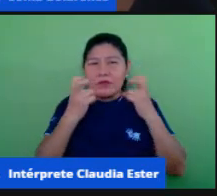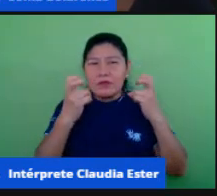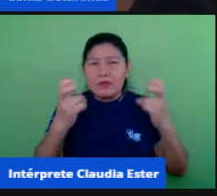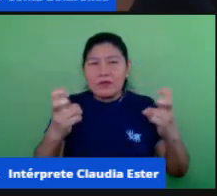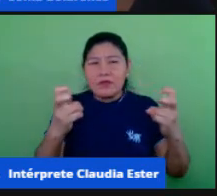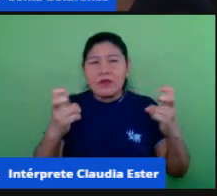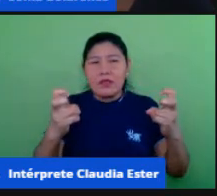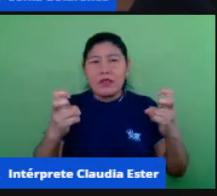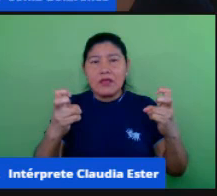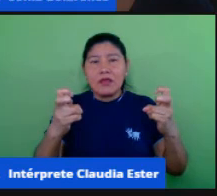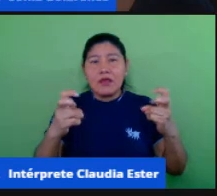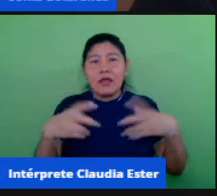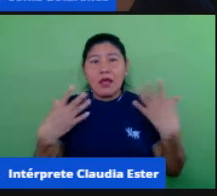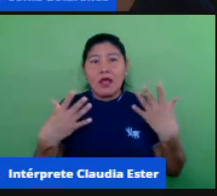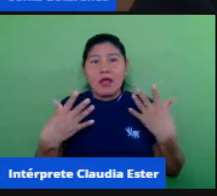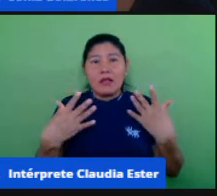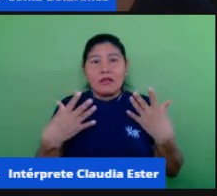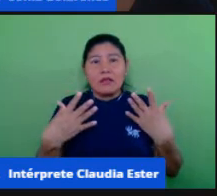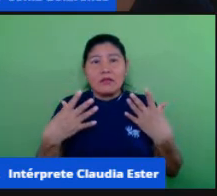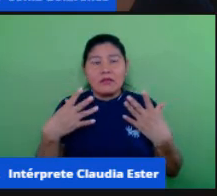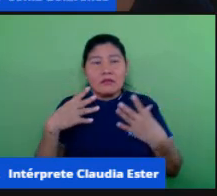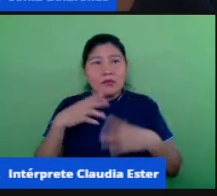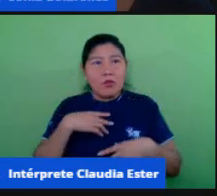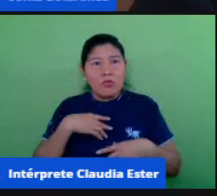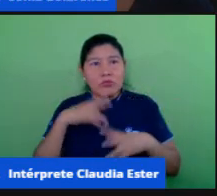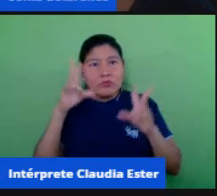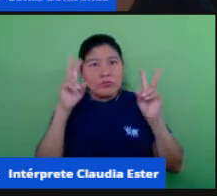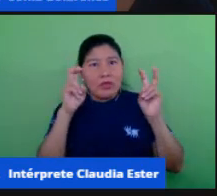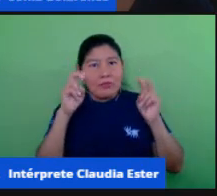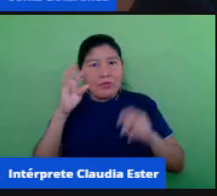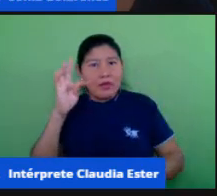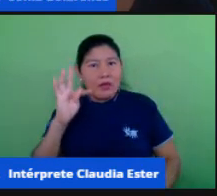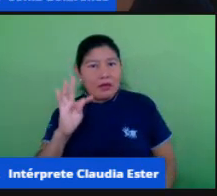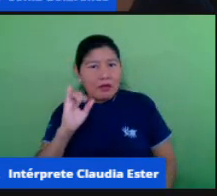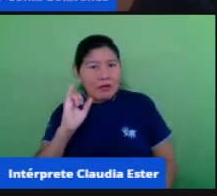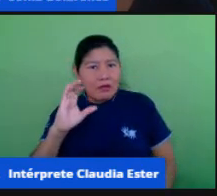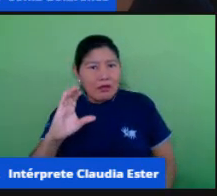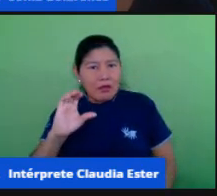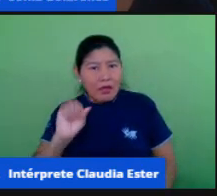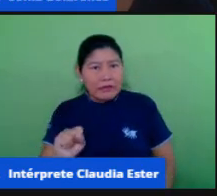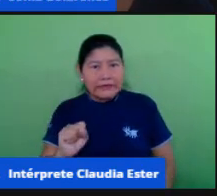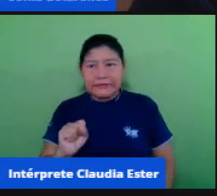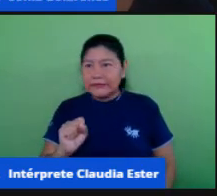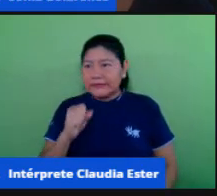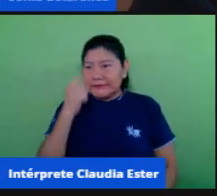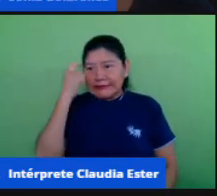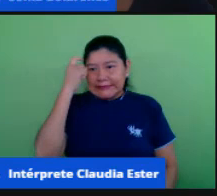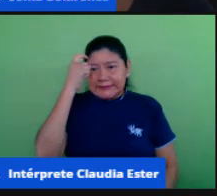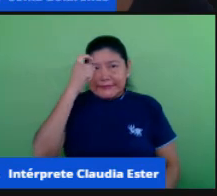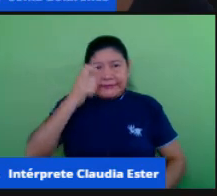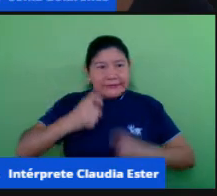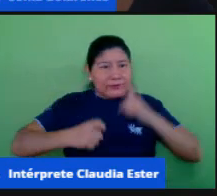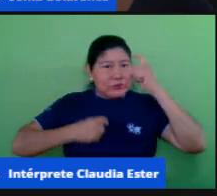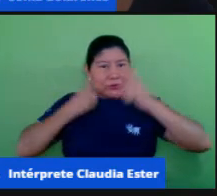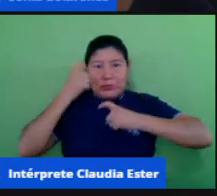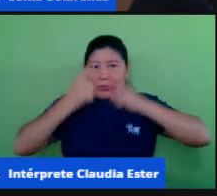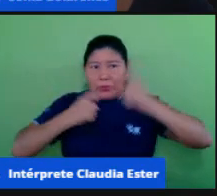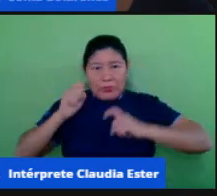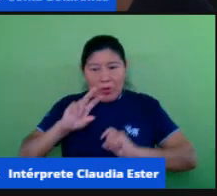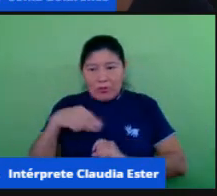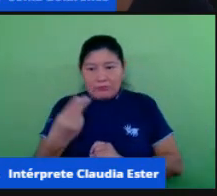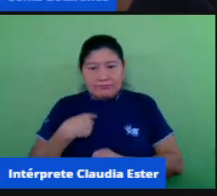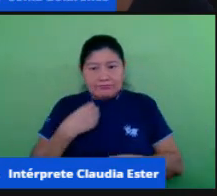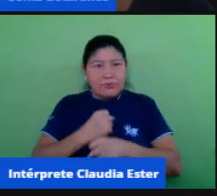e o desespero né principalmente no ano passado todos nós fomos abatidos com